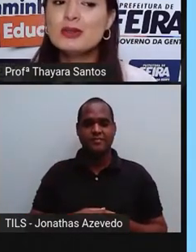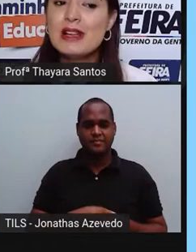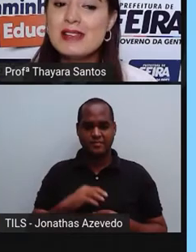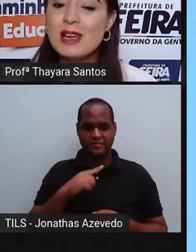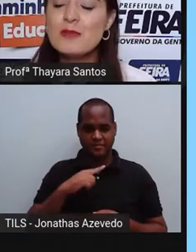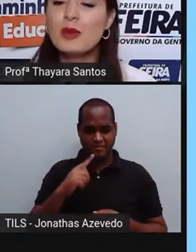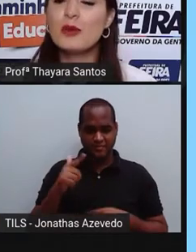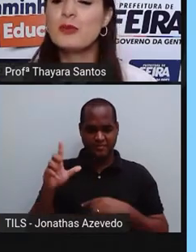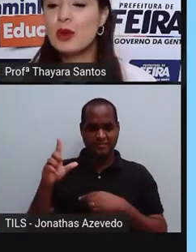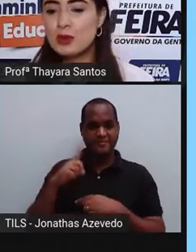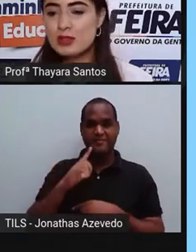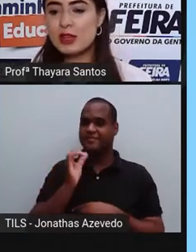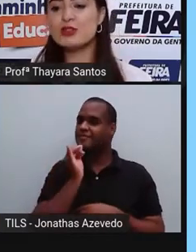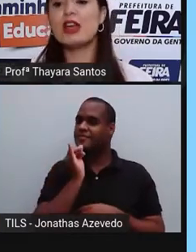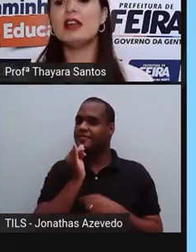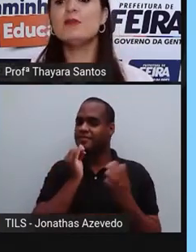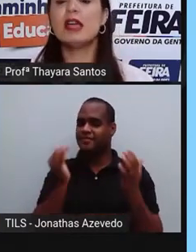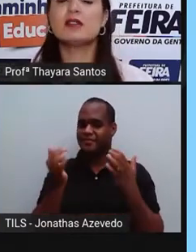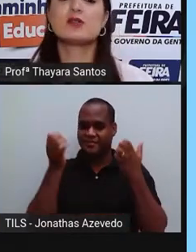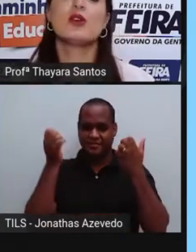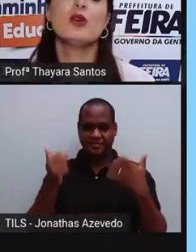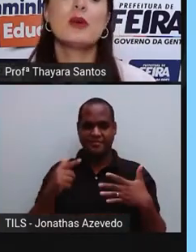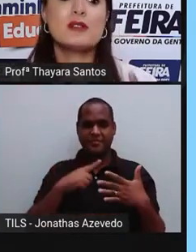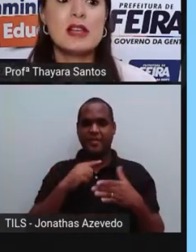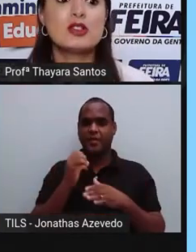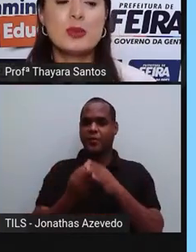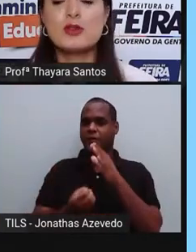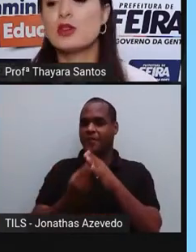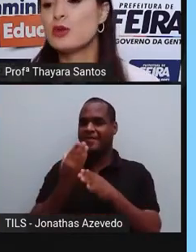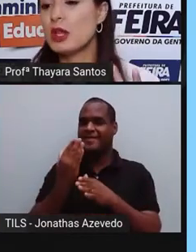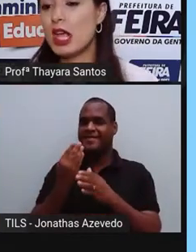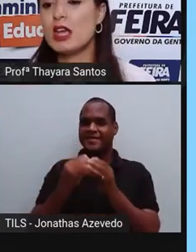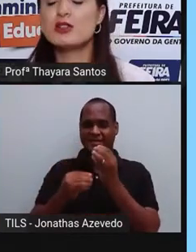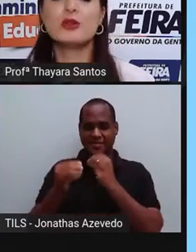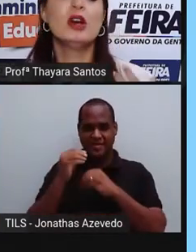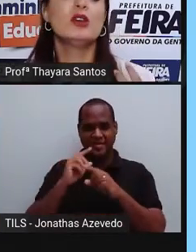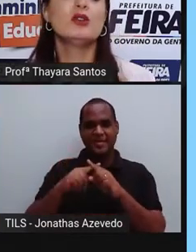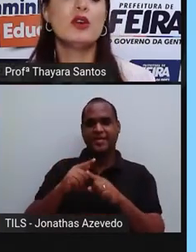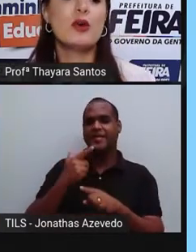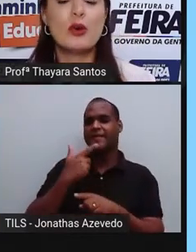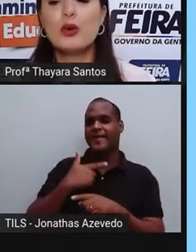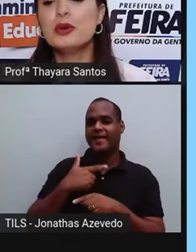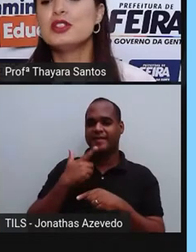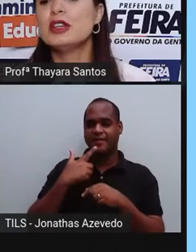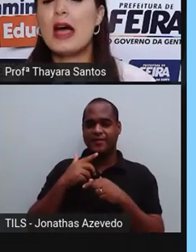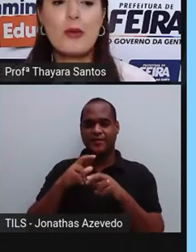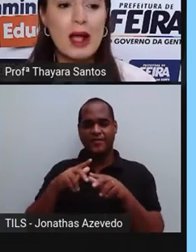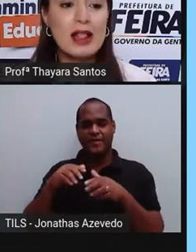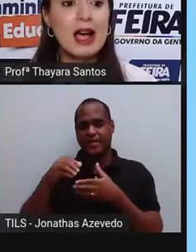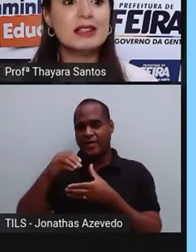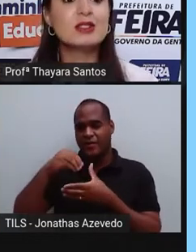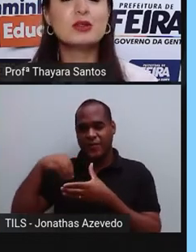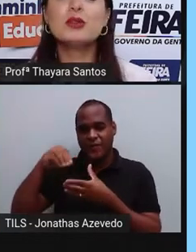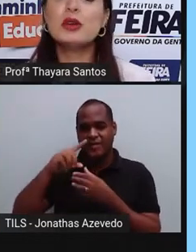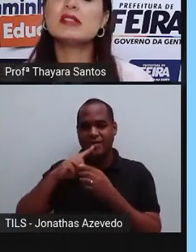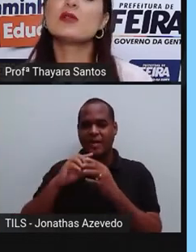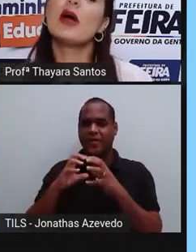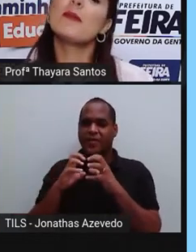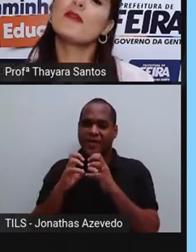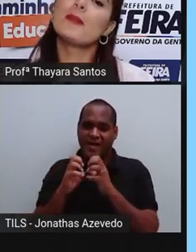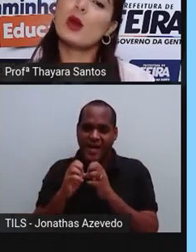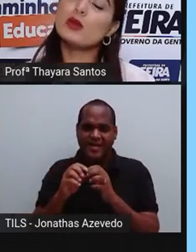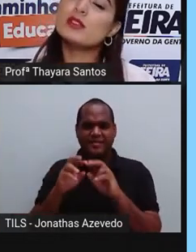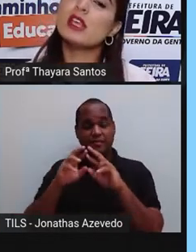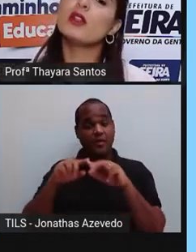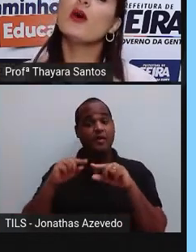Segundo exemplo, produção de alimentos. O processo de produção do queijo, do iogurte, da falhada, tudo isso